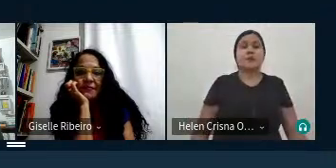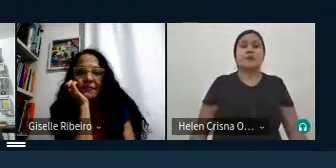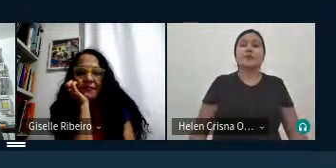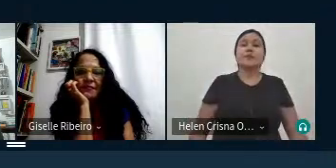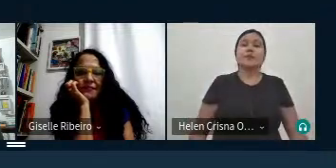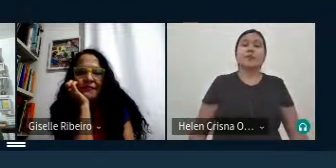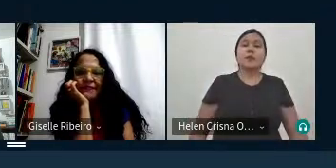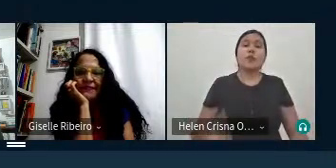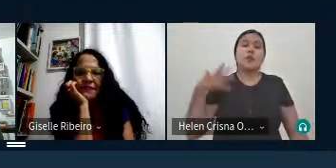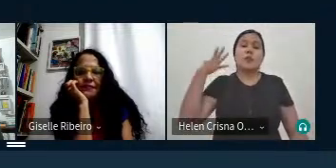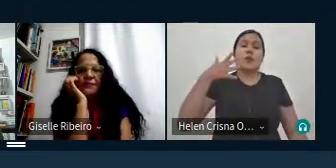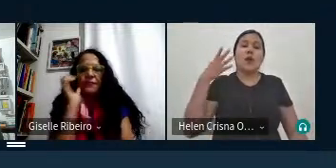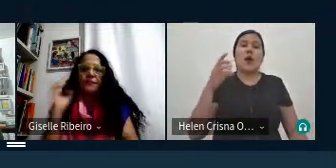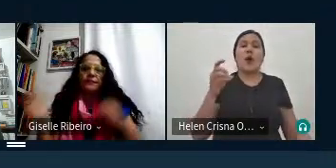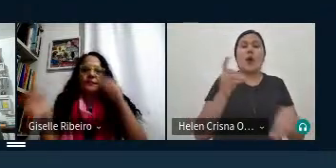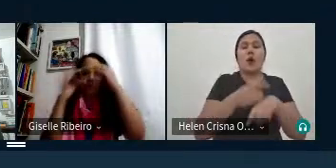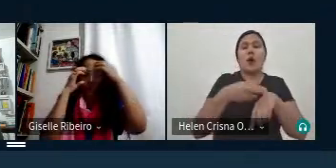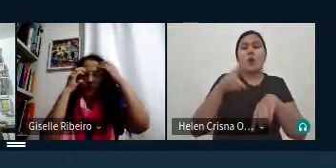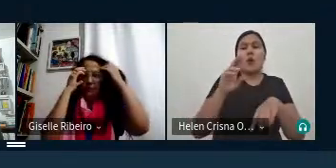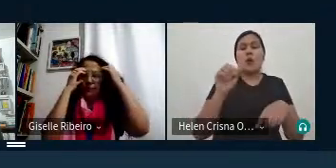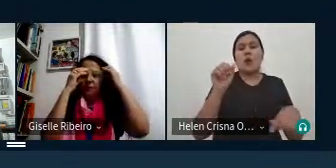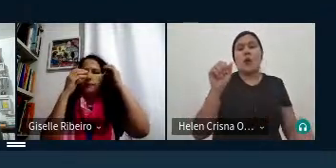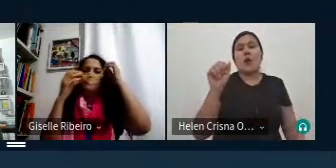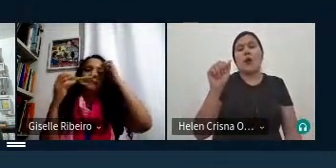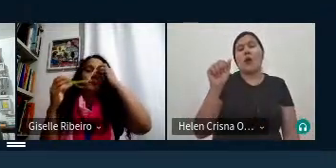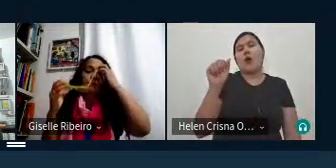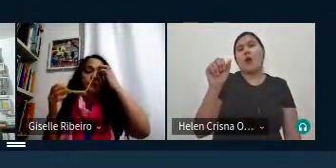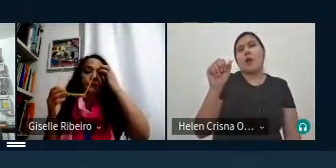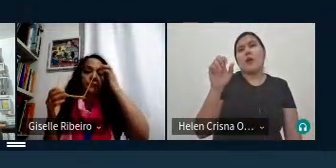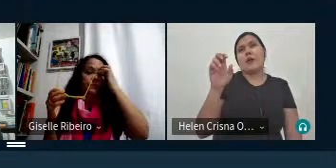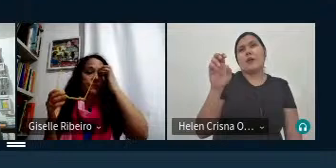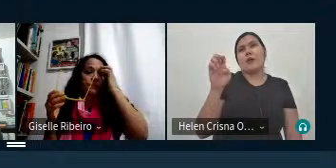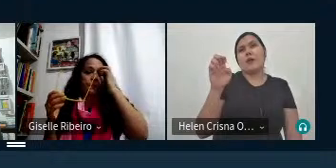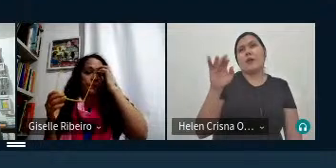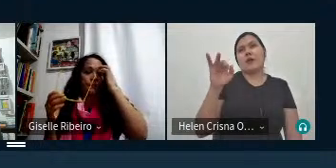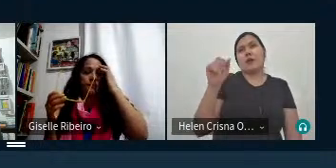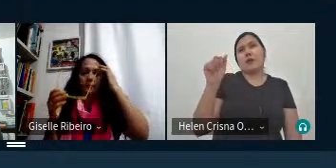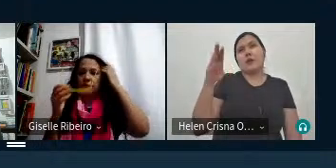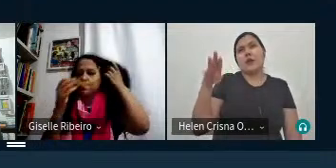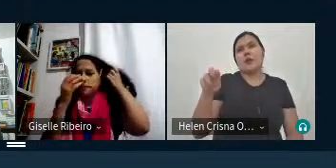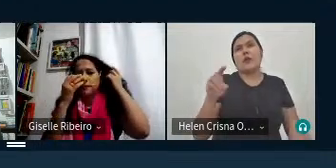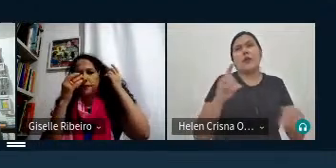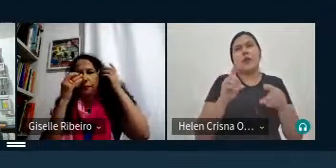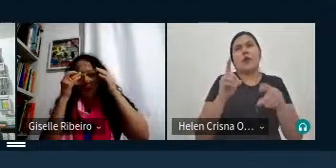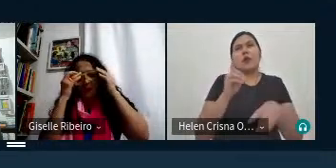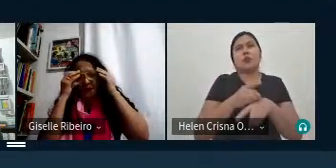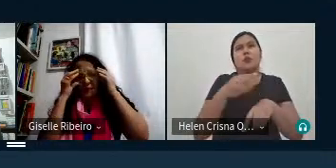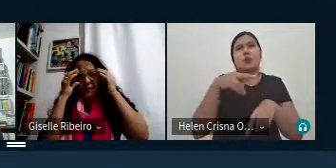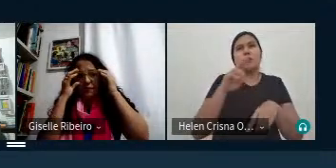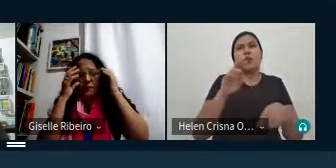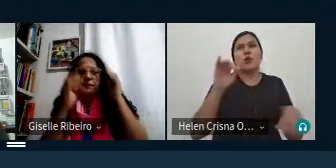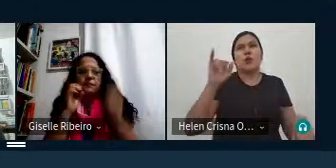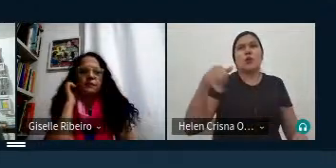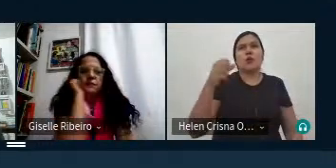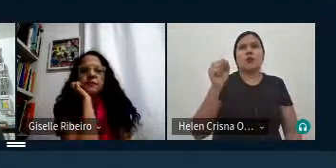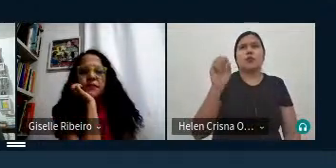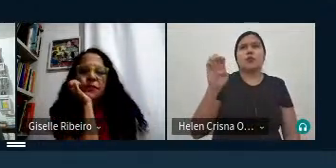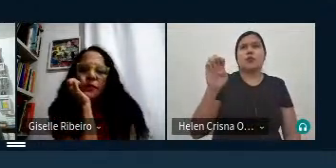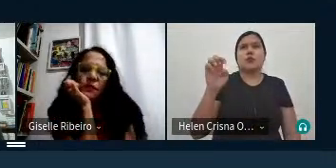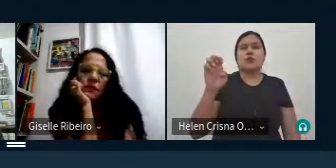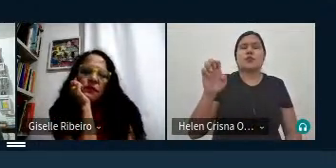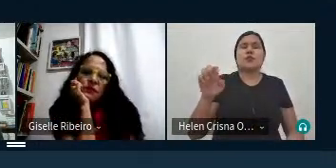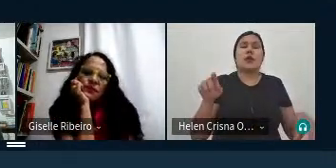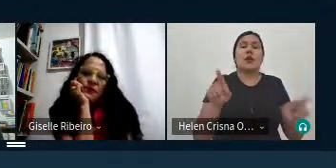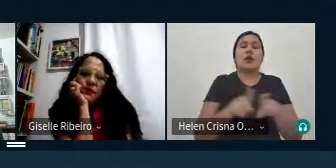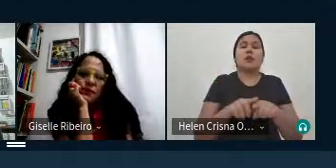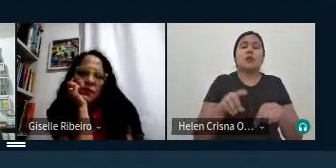palestrantes serão doutor Eliabes dos Santos Procopi doutor doutor José Maria Júnior da UNIR doutora Maria Alice